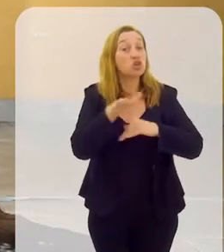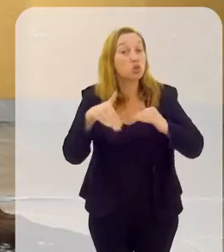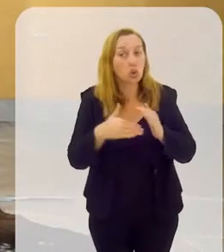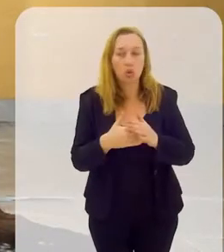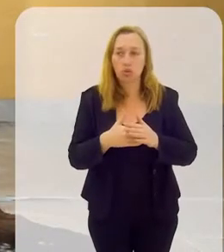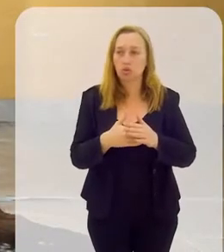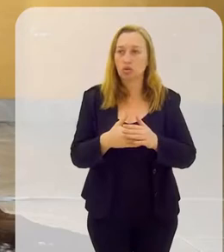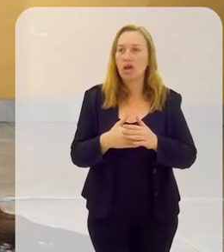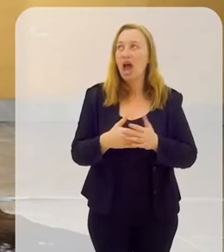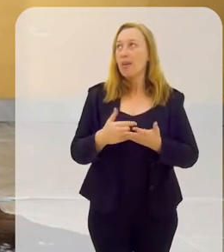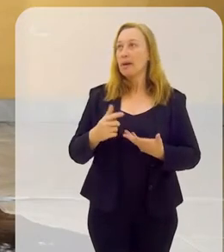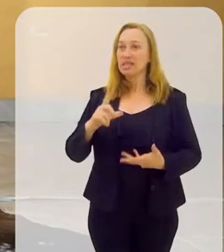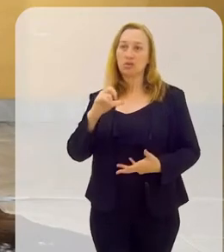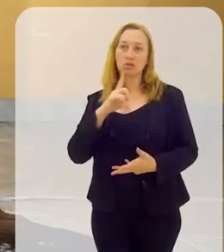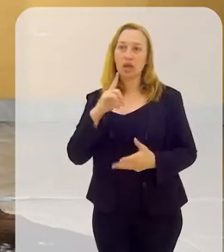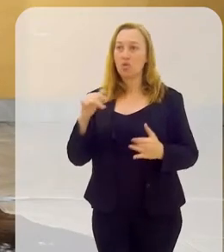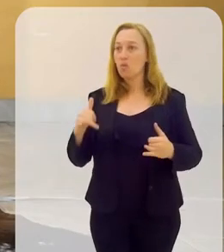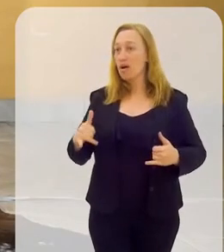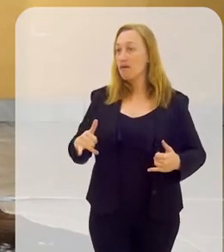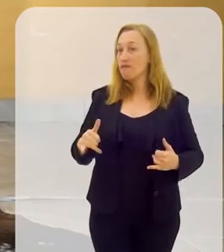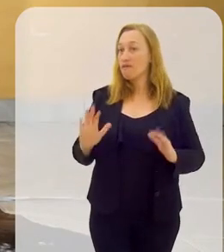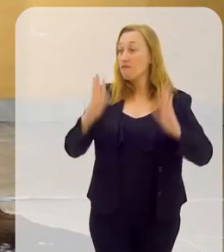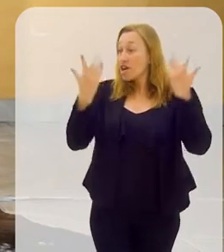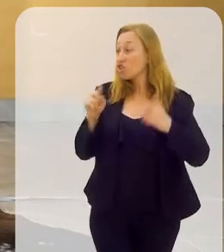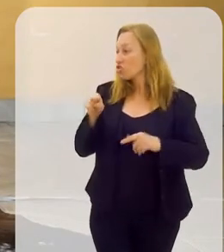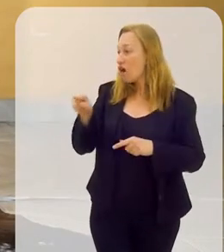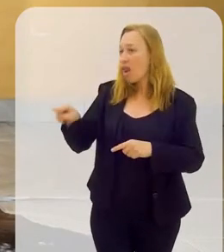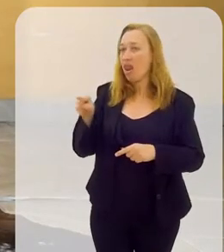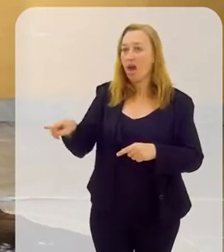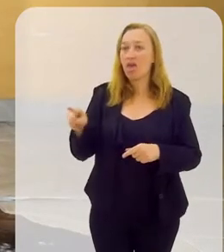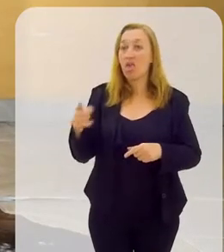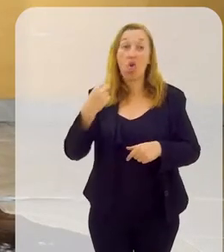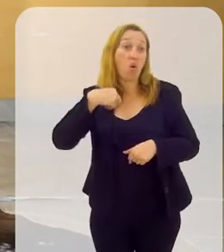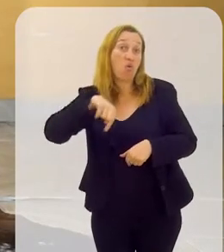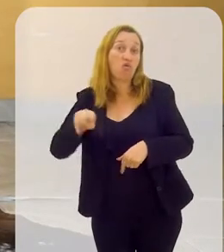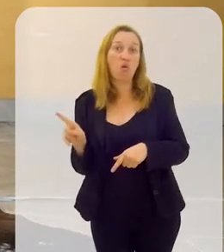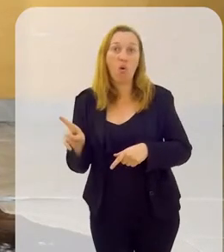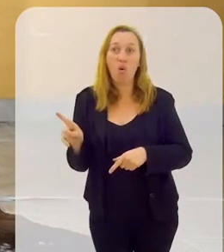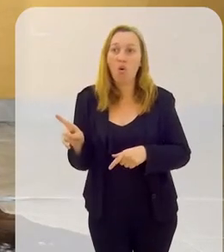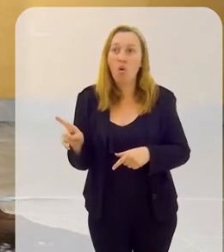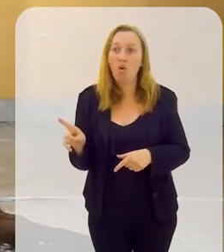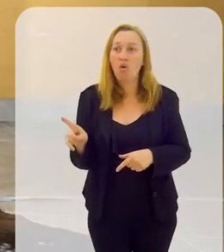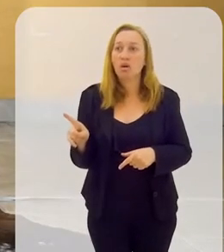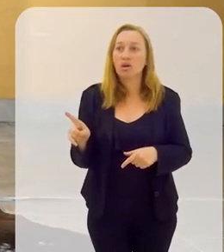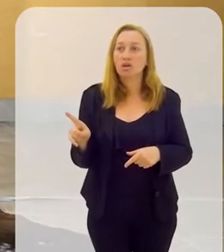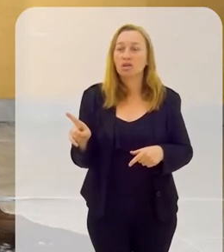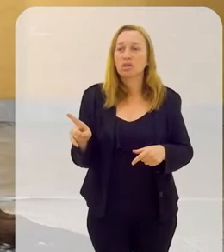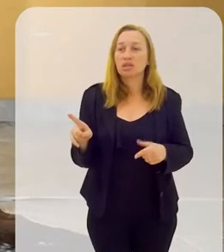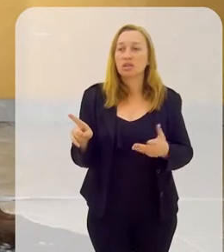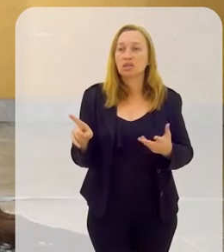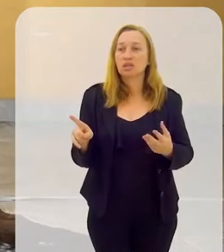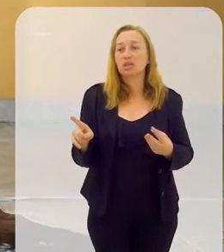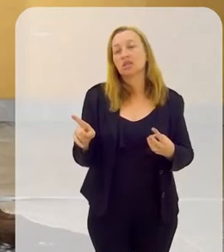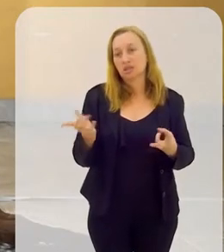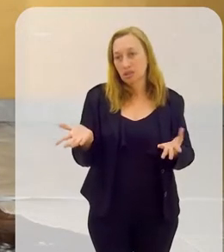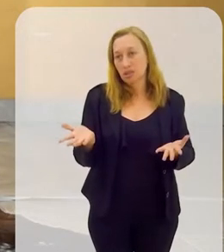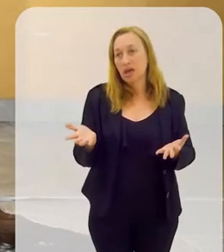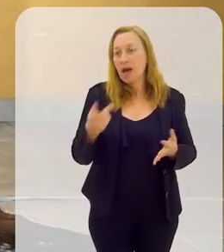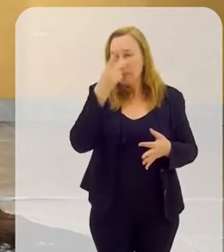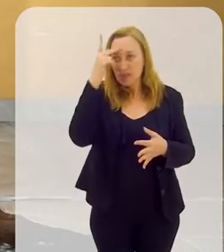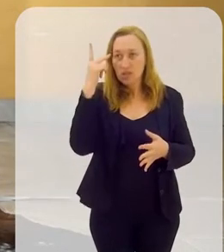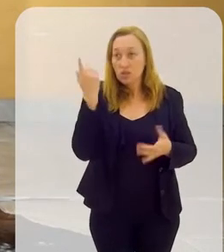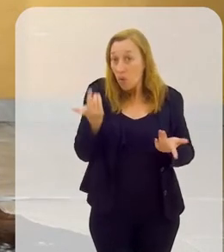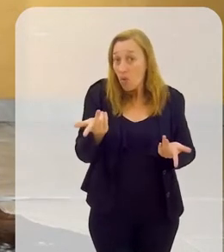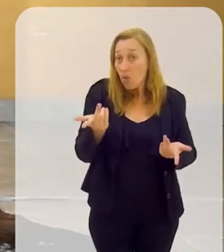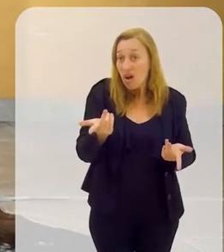todo. Então, uma pessoa, pelo menos... Ah, mas eu tenho um evento ali. Ah, eu vou... Principalmente nesses três meses.